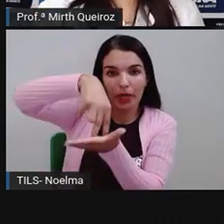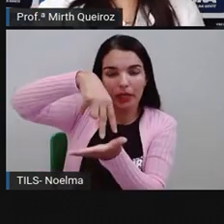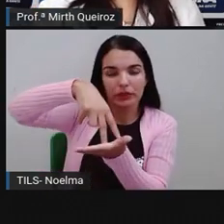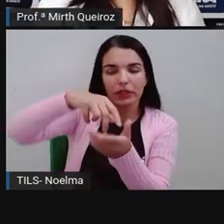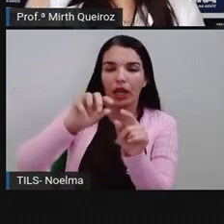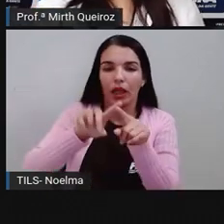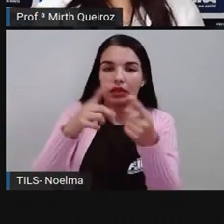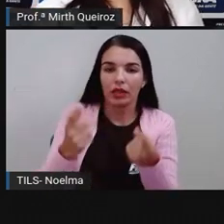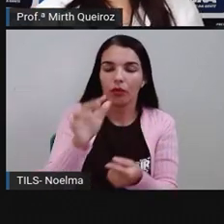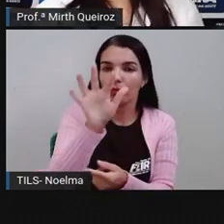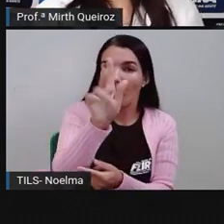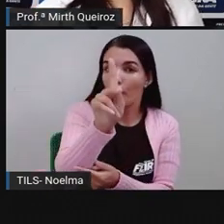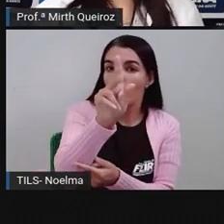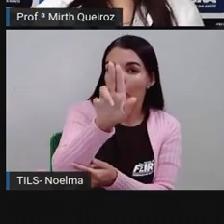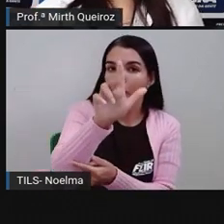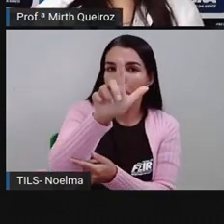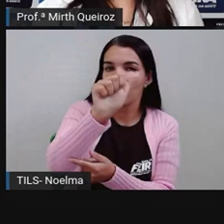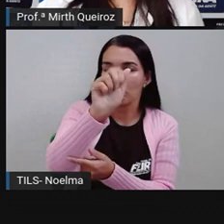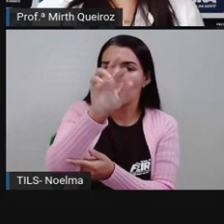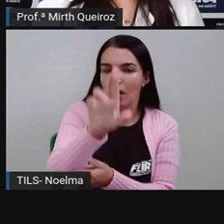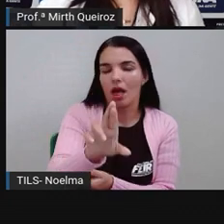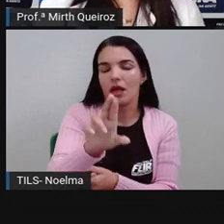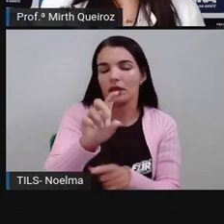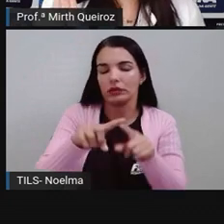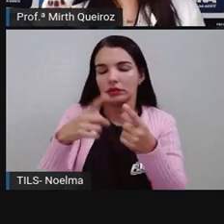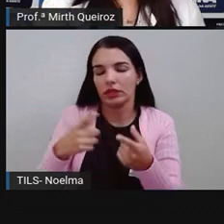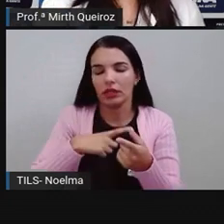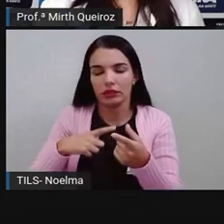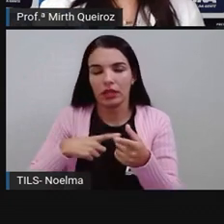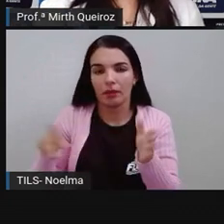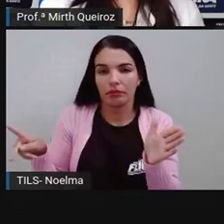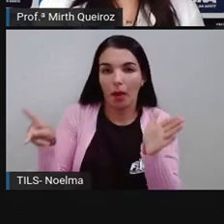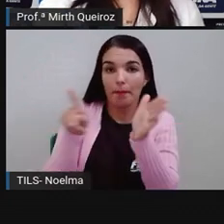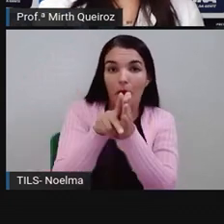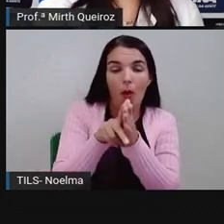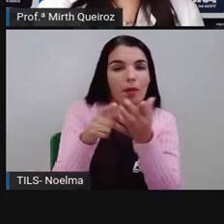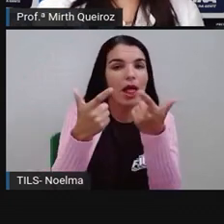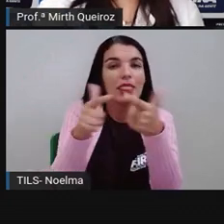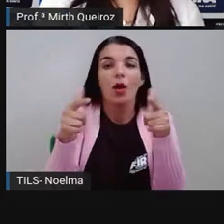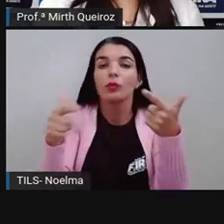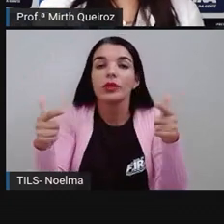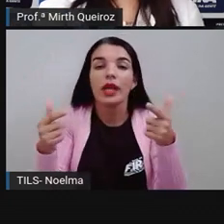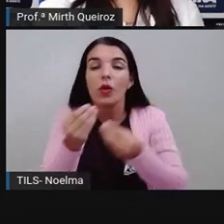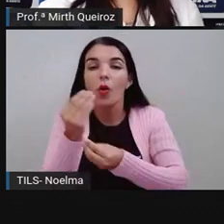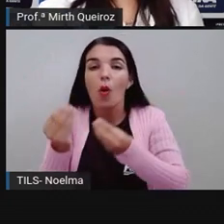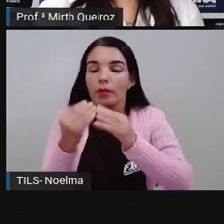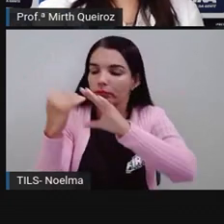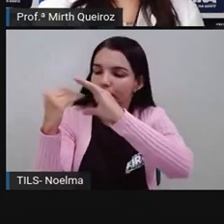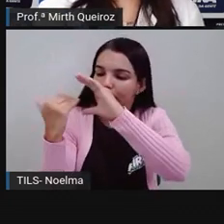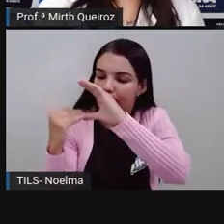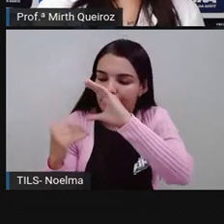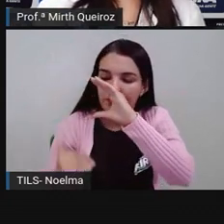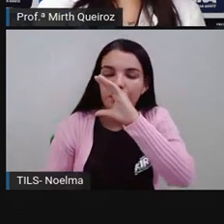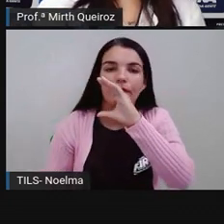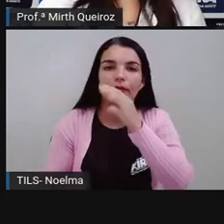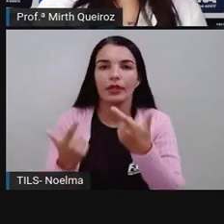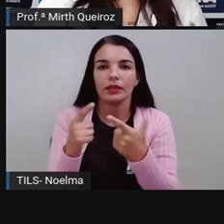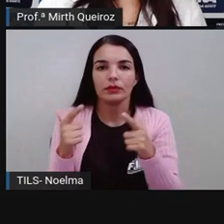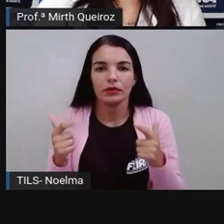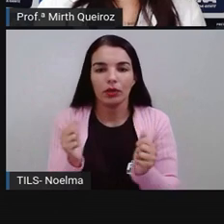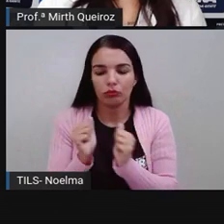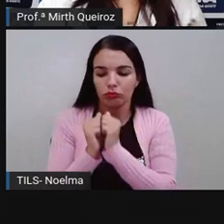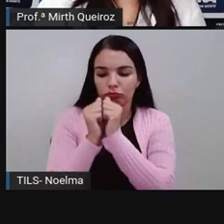palavra, um verbo no infinitivo é essa palavra sem ser conjugada, certo? Quando a gente não